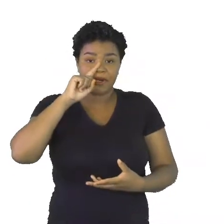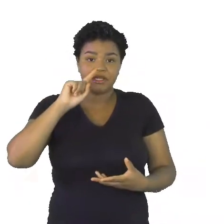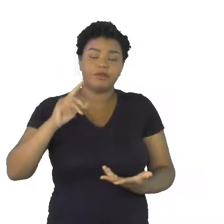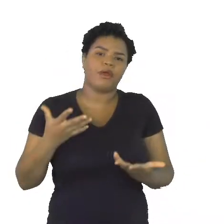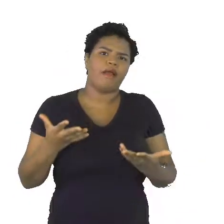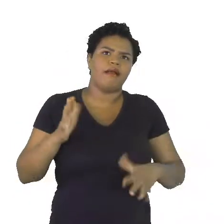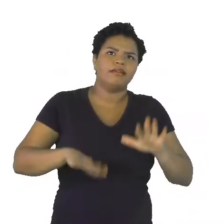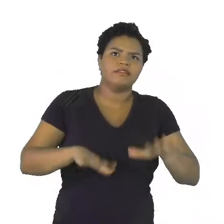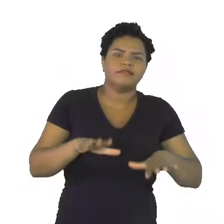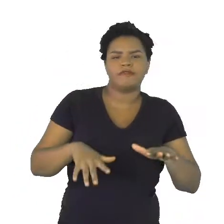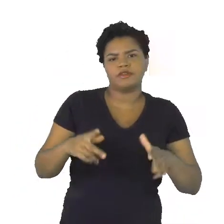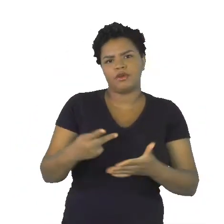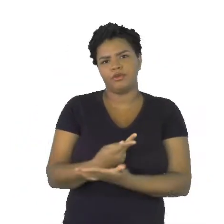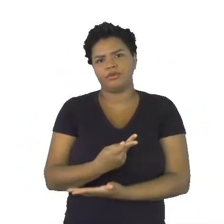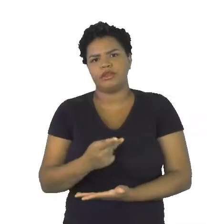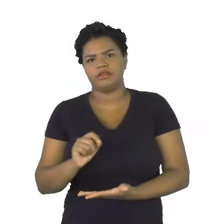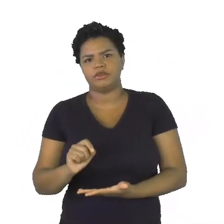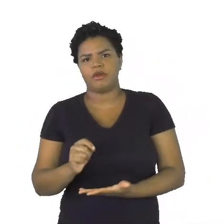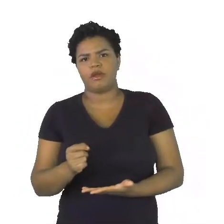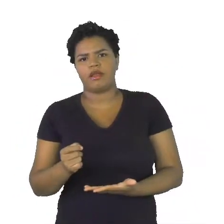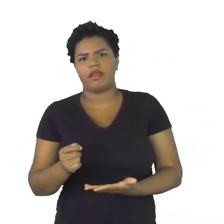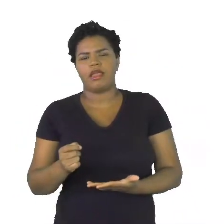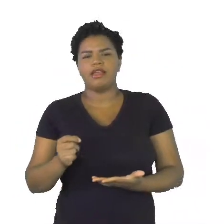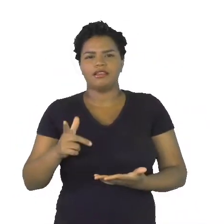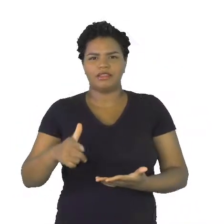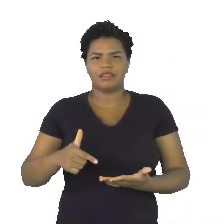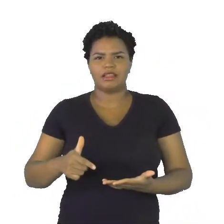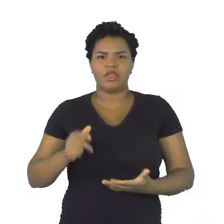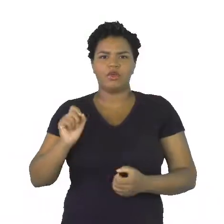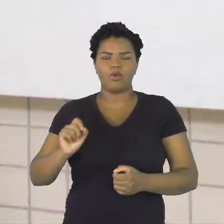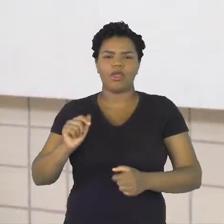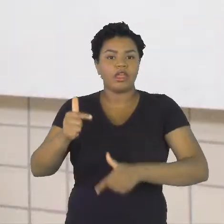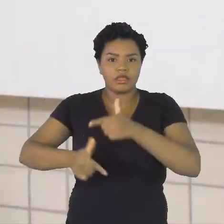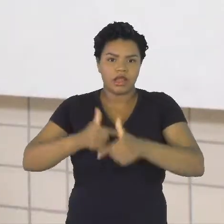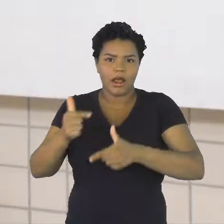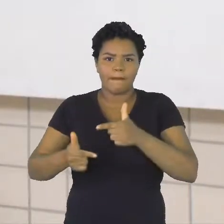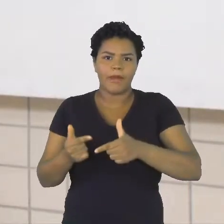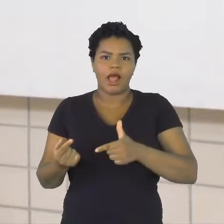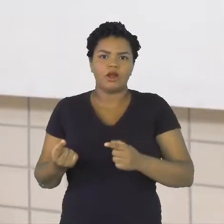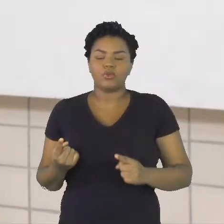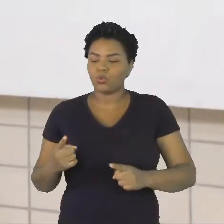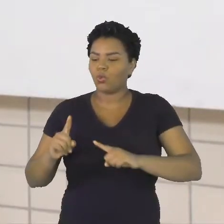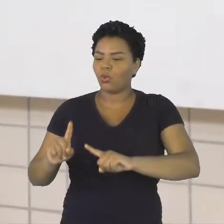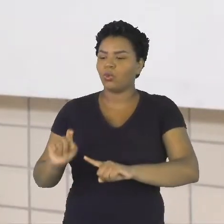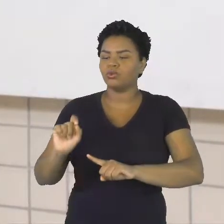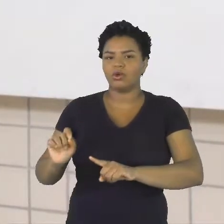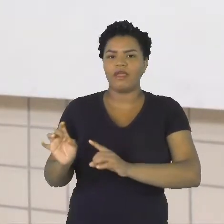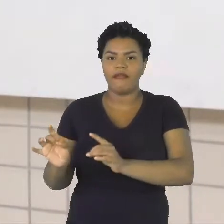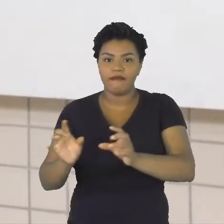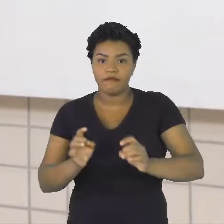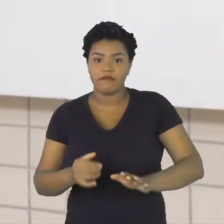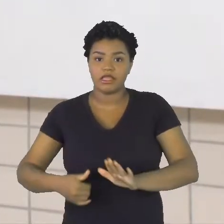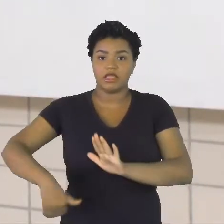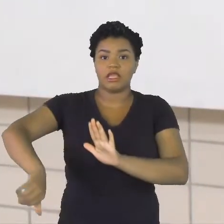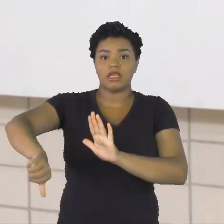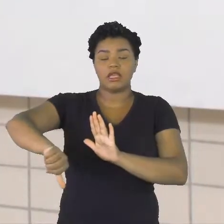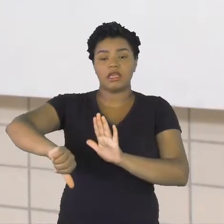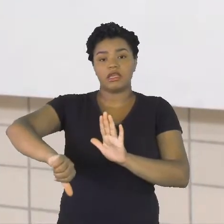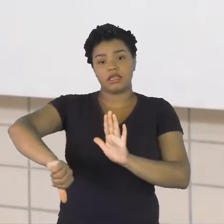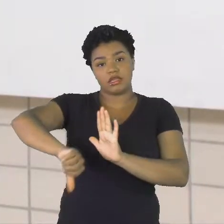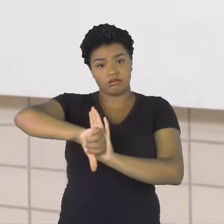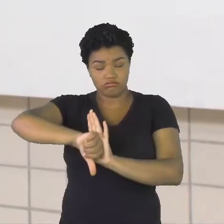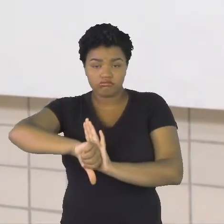vezes, apreendidos nas operações de combate ao tráfico ilegal de animal. Também aqueles animais que, às vezes,